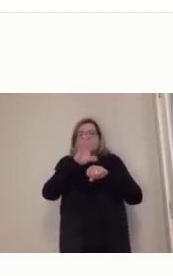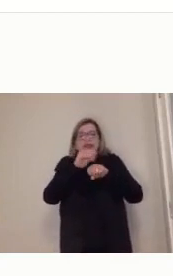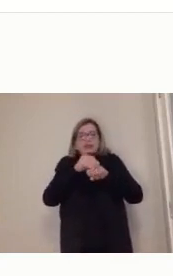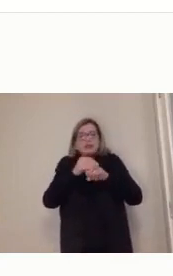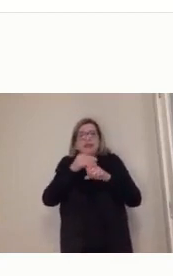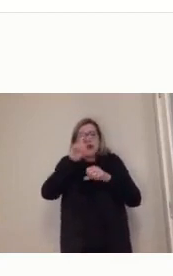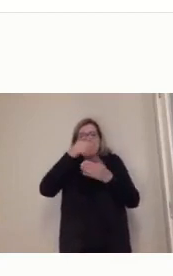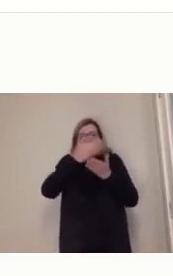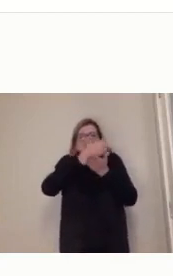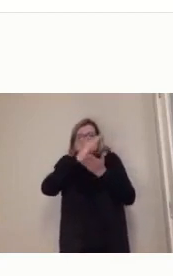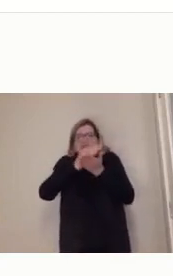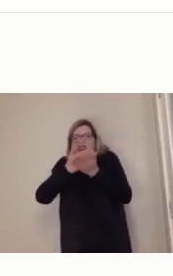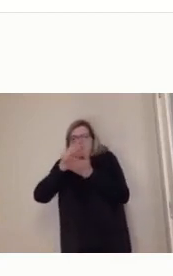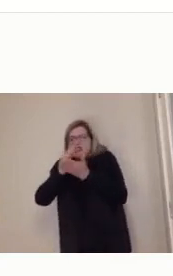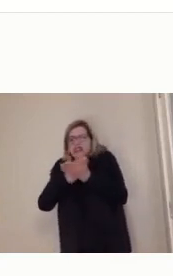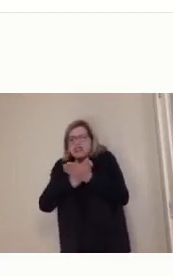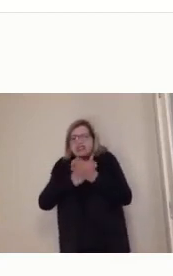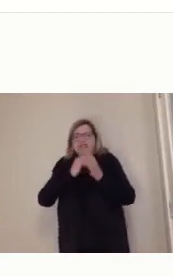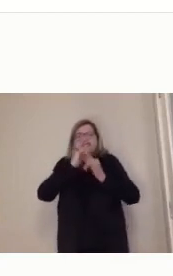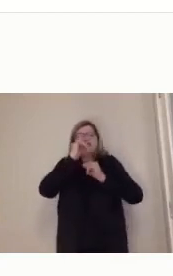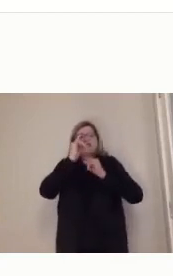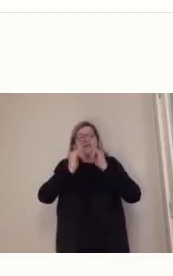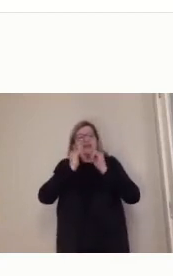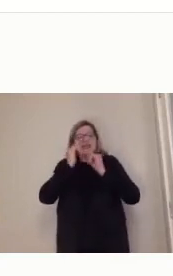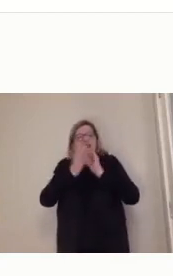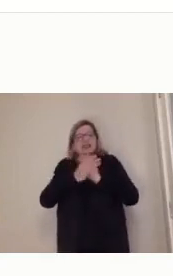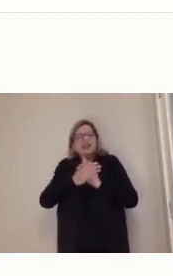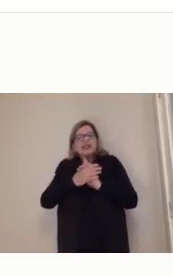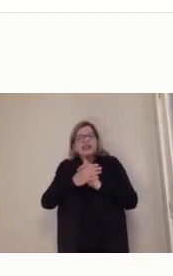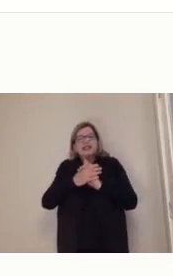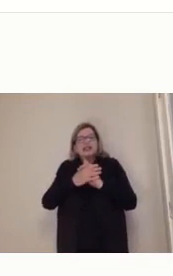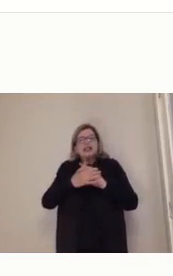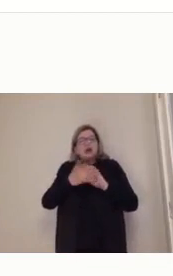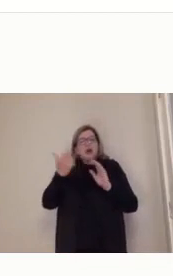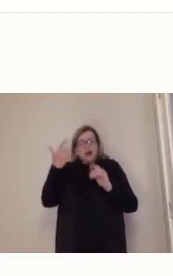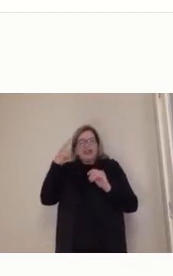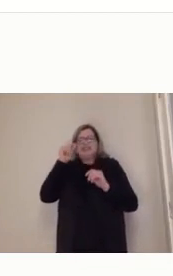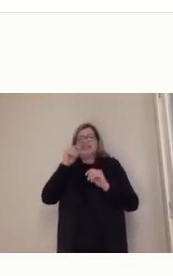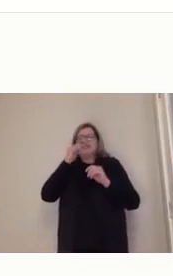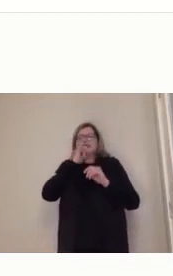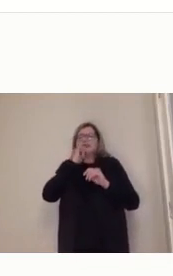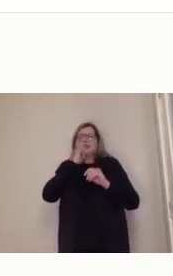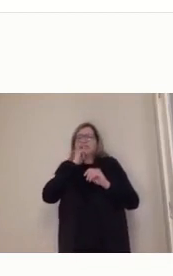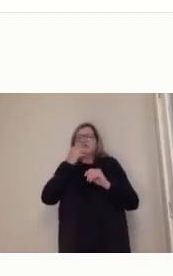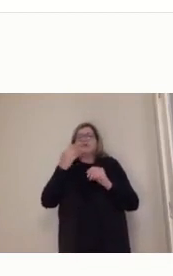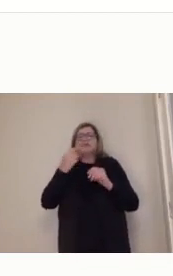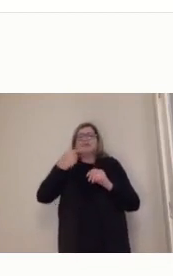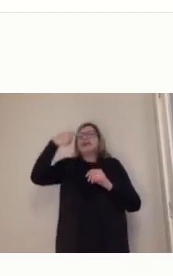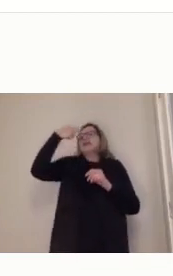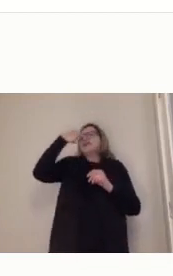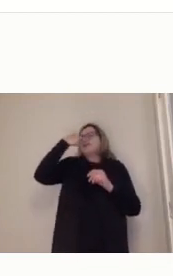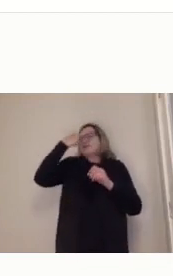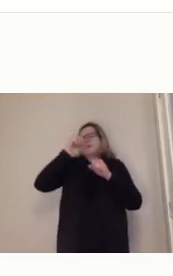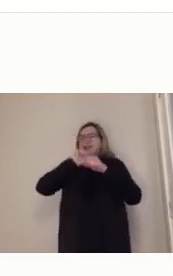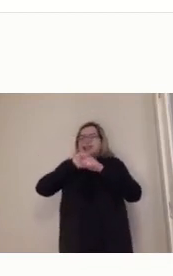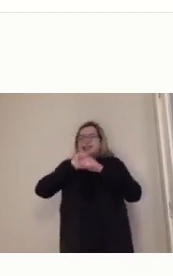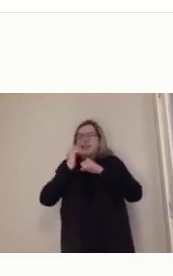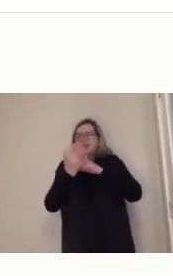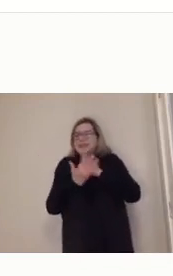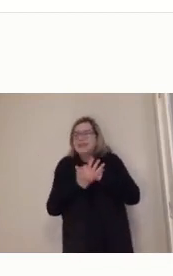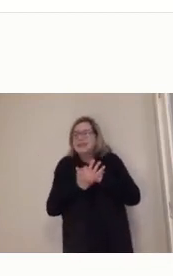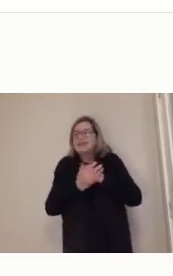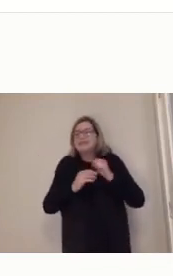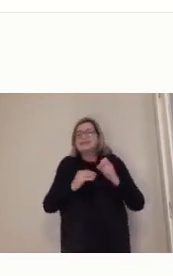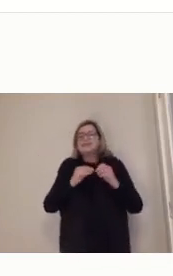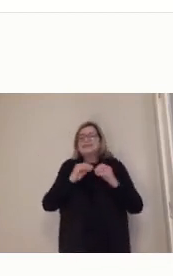vacinas, né? Mas se a gente está avançando em vacinas para o coronavírus, a gente se deve a esse conhecimento que está pronto